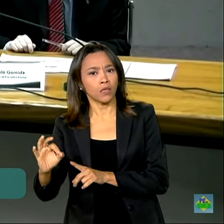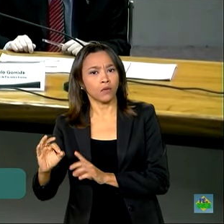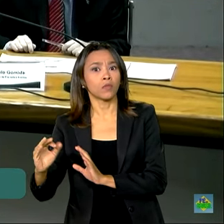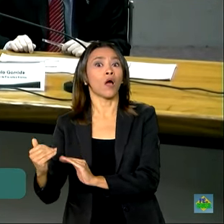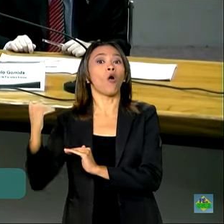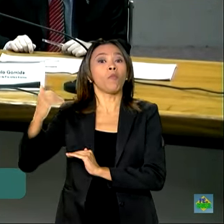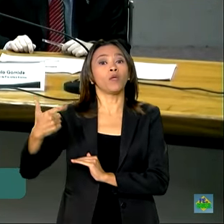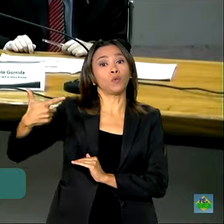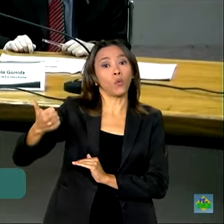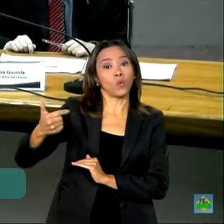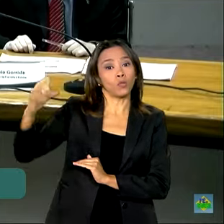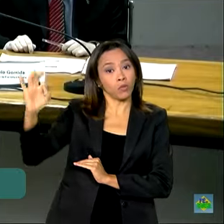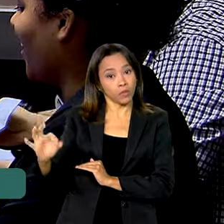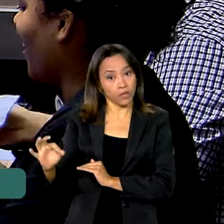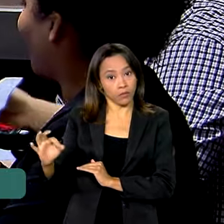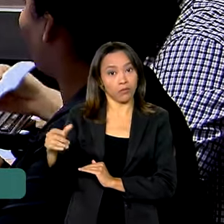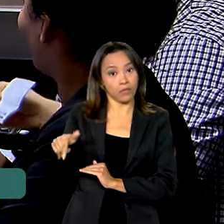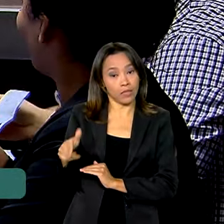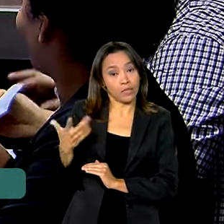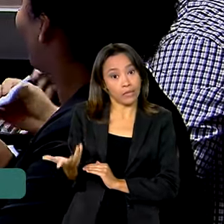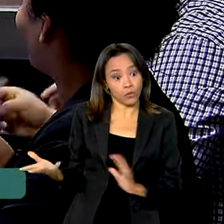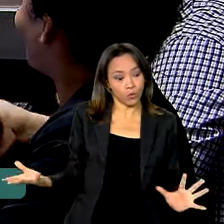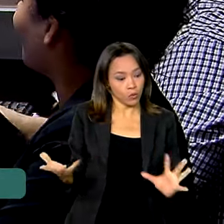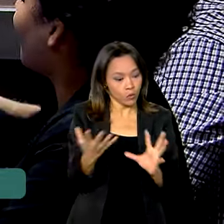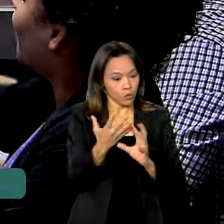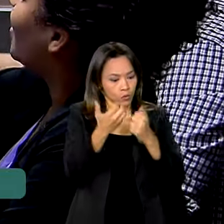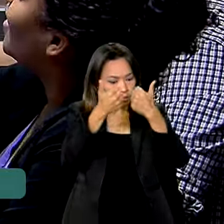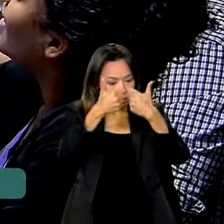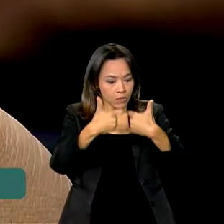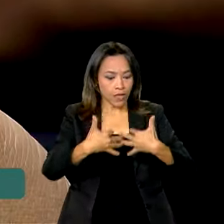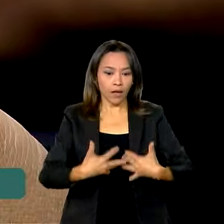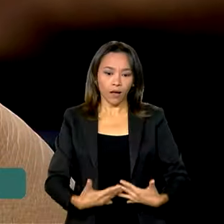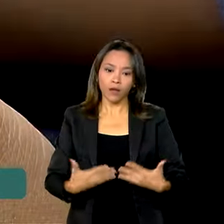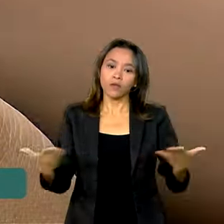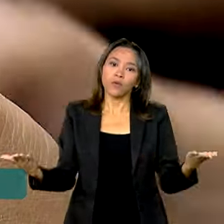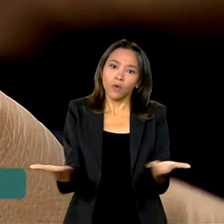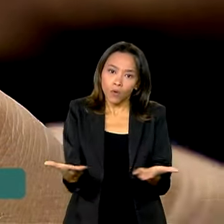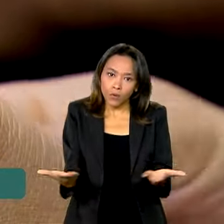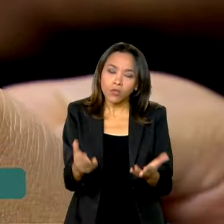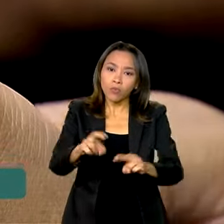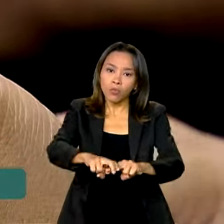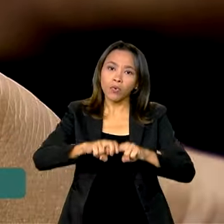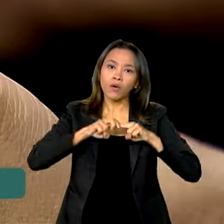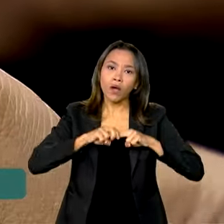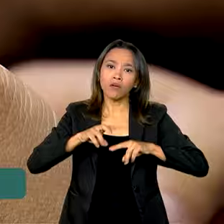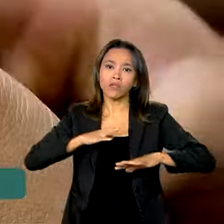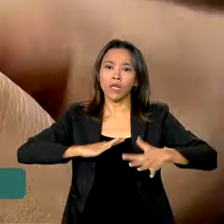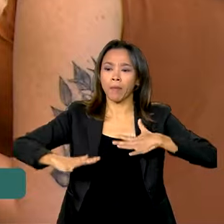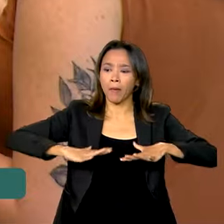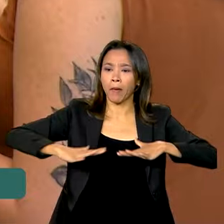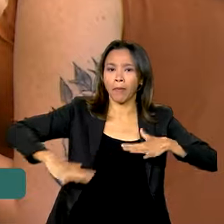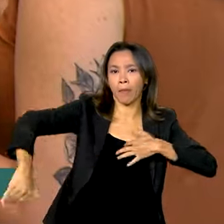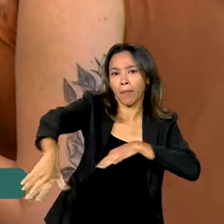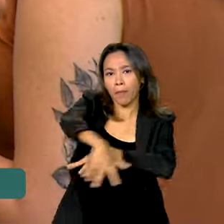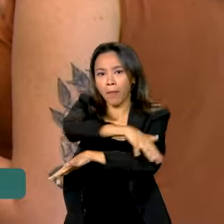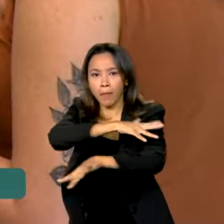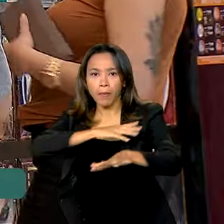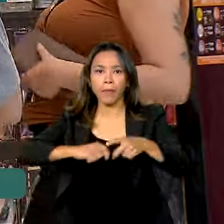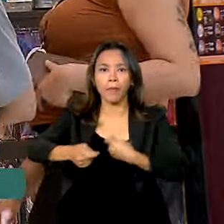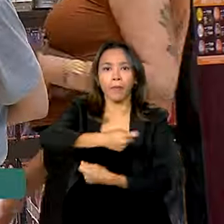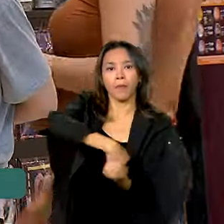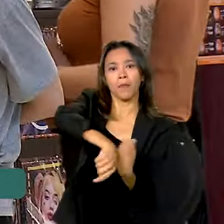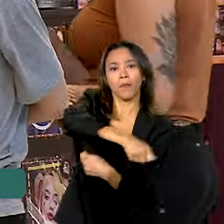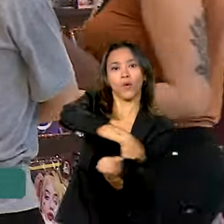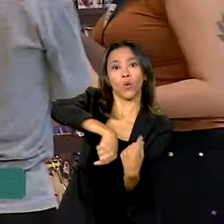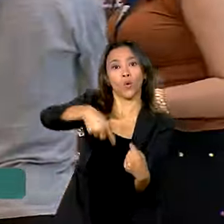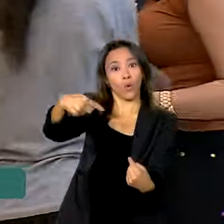% em termos nominais. Isso tudo está sendo explicado aí pela ativação da atividade econômica. Com uma atração maior na